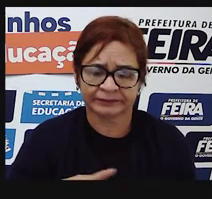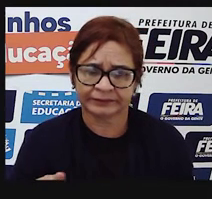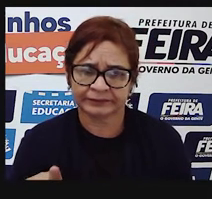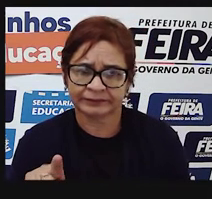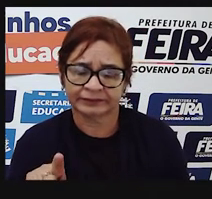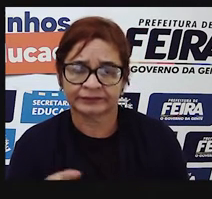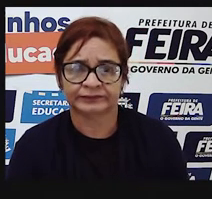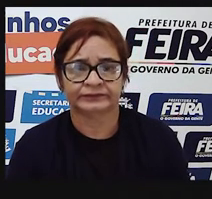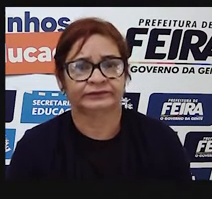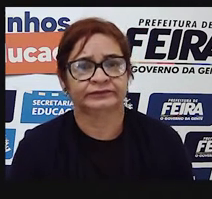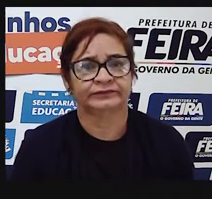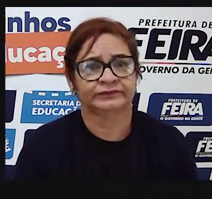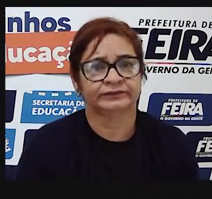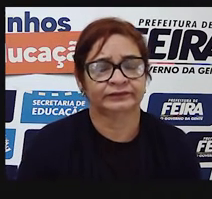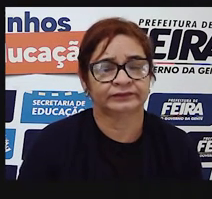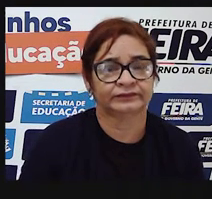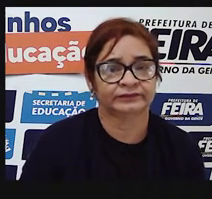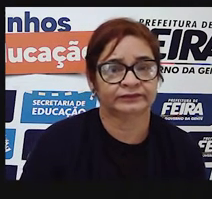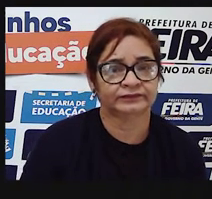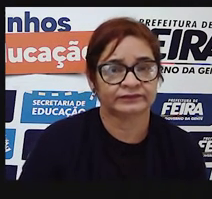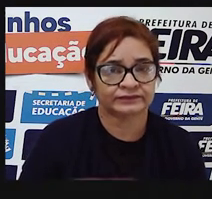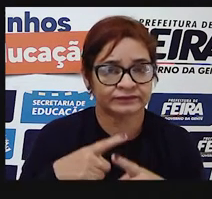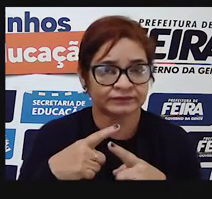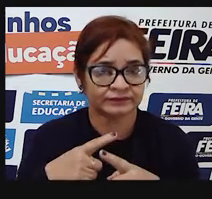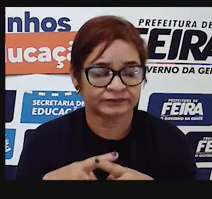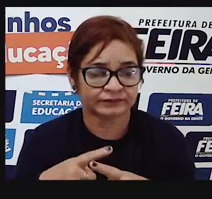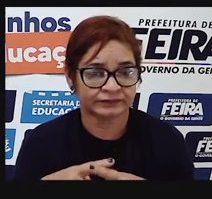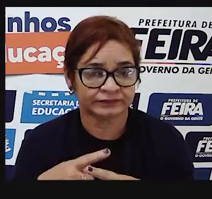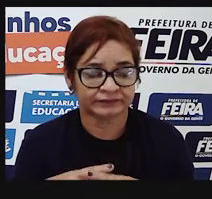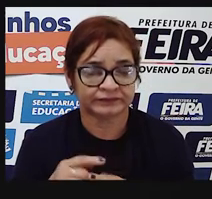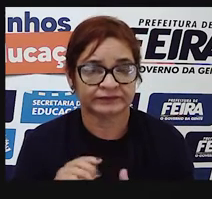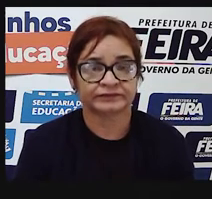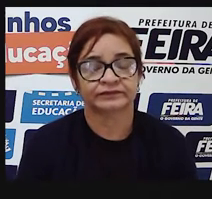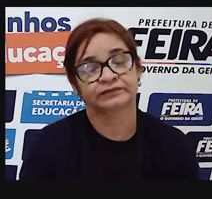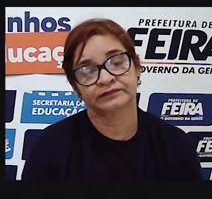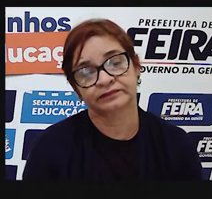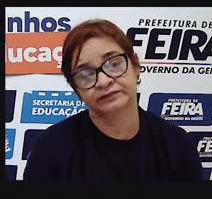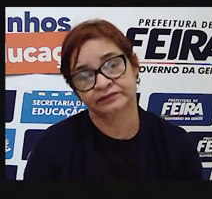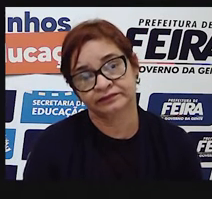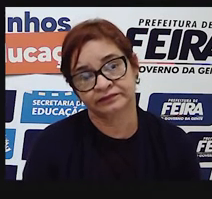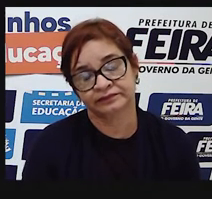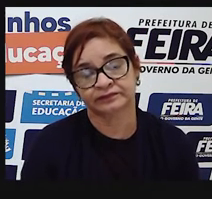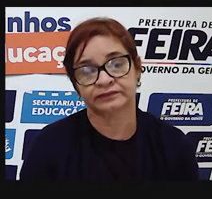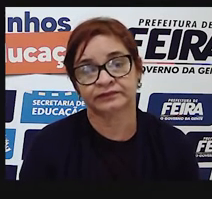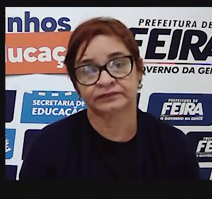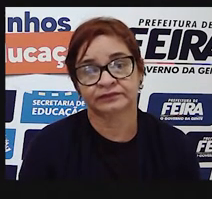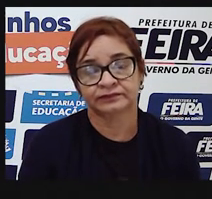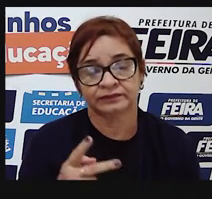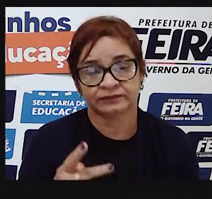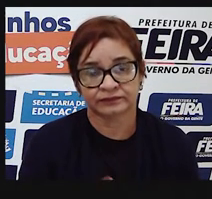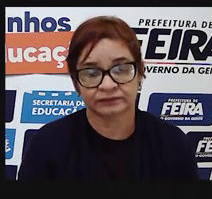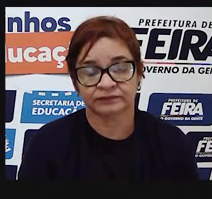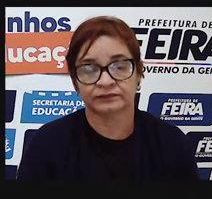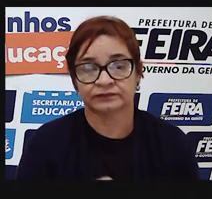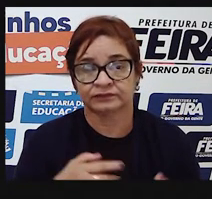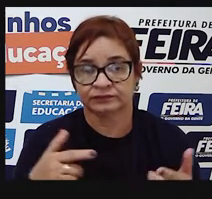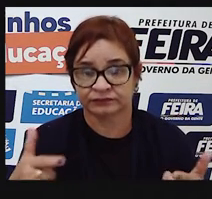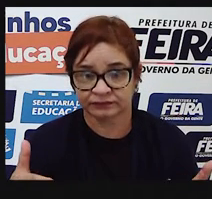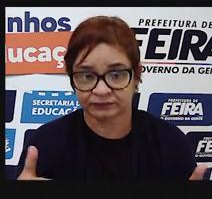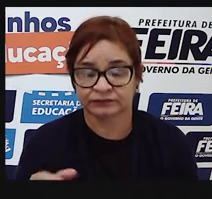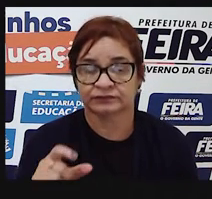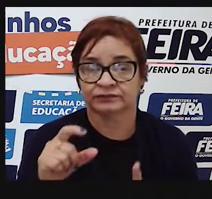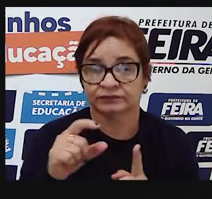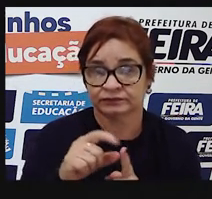escrita com X, porque é o som que nós produzimos. E não com CH. O mesmo acontece com relação à pontuação.